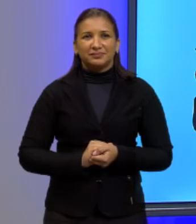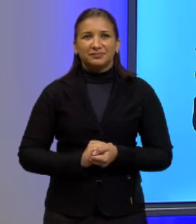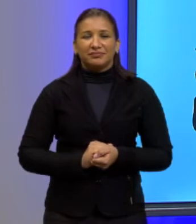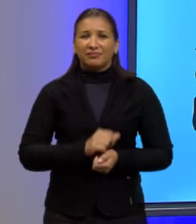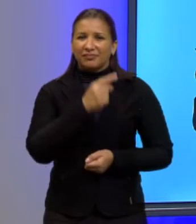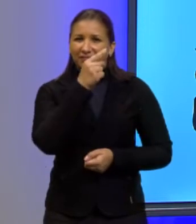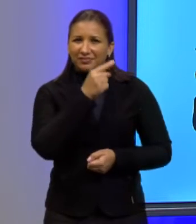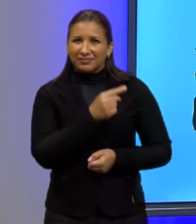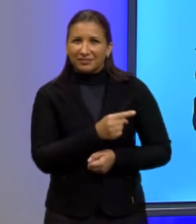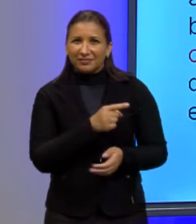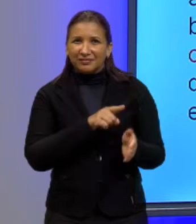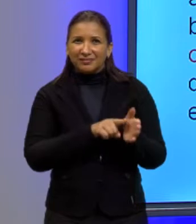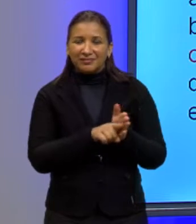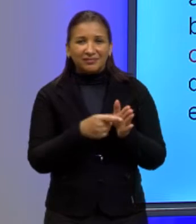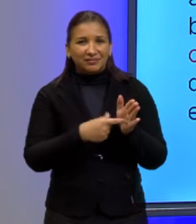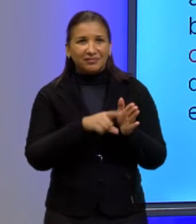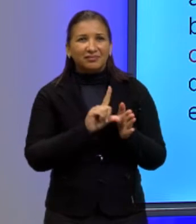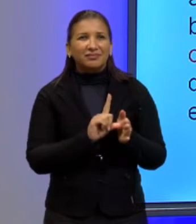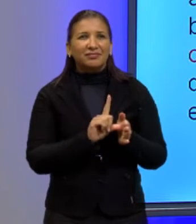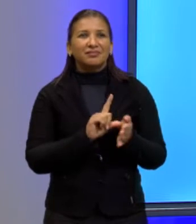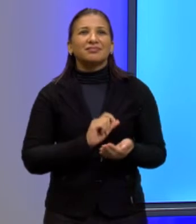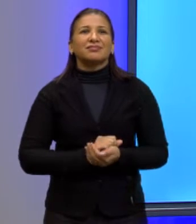questão, opa, voltando.